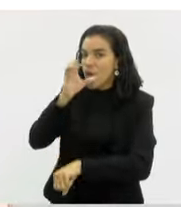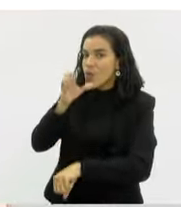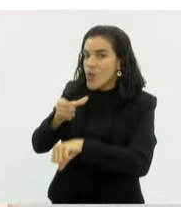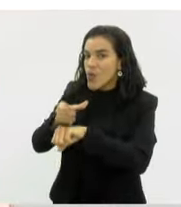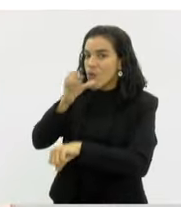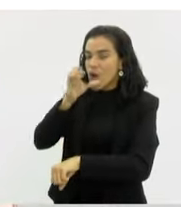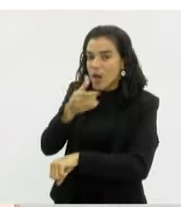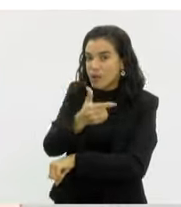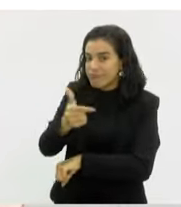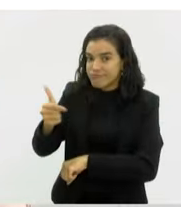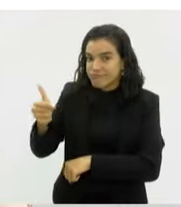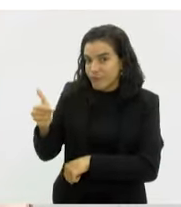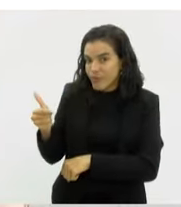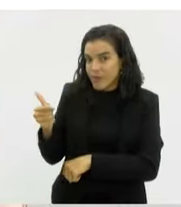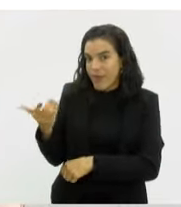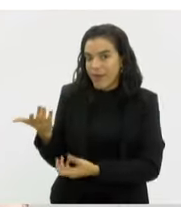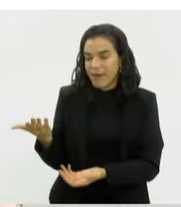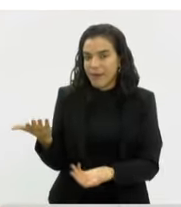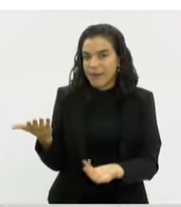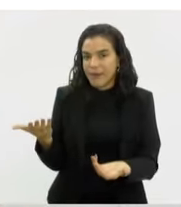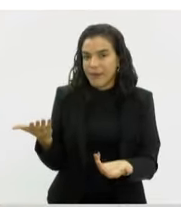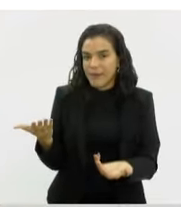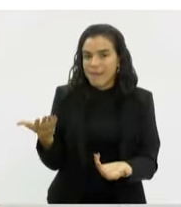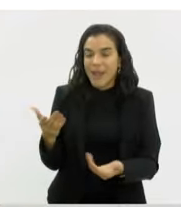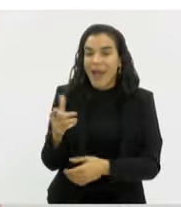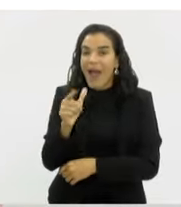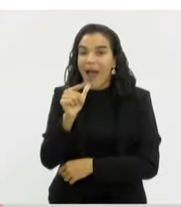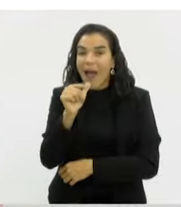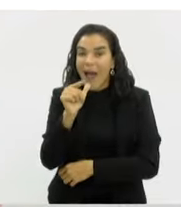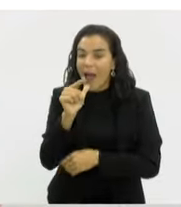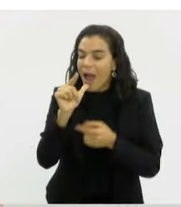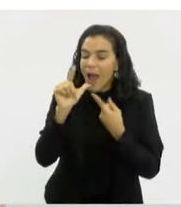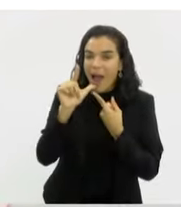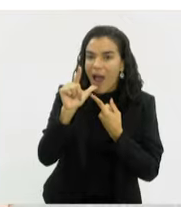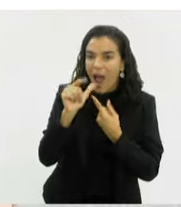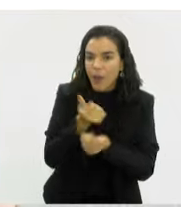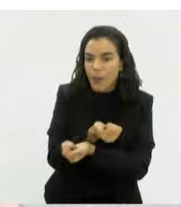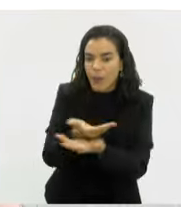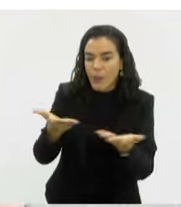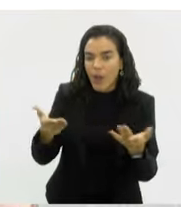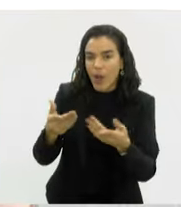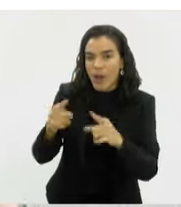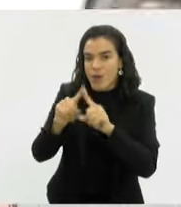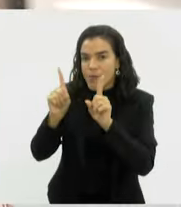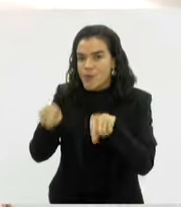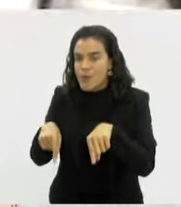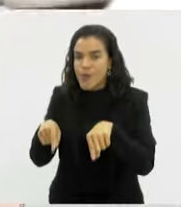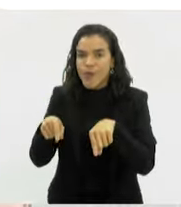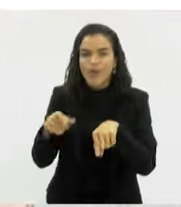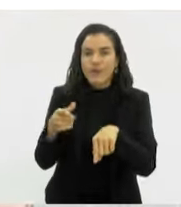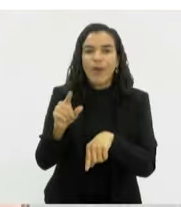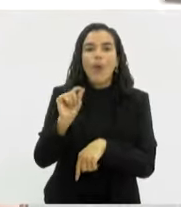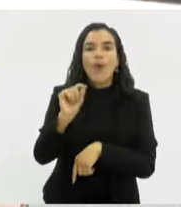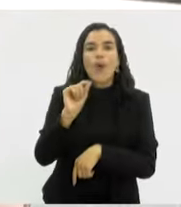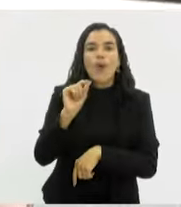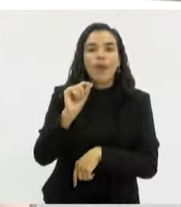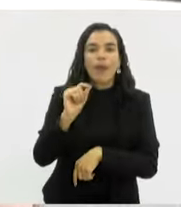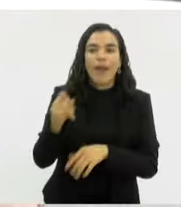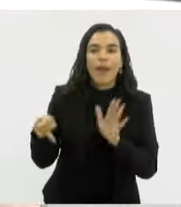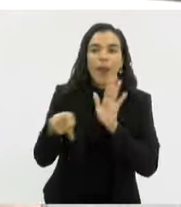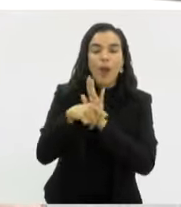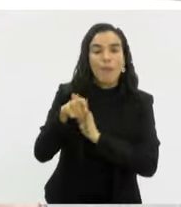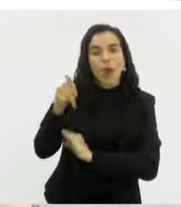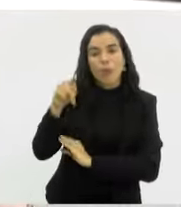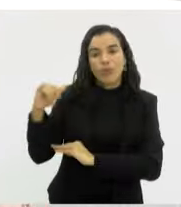sua disposição na frente de trabalho. A água disponibilizada para os trabalhadores era a do bebedouro do